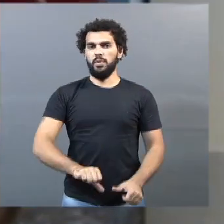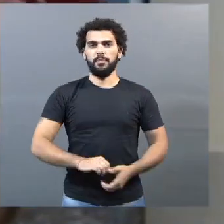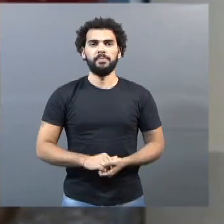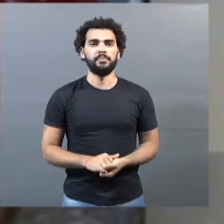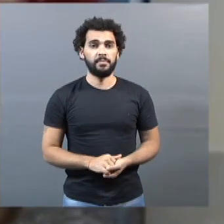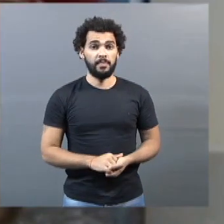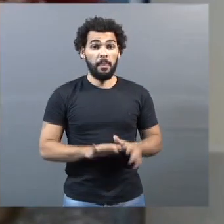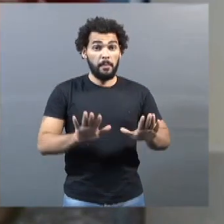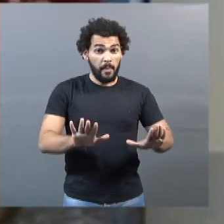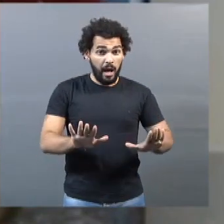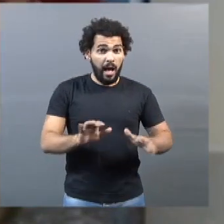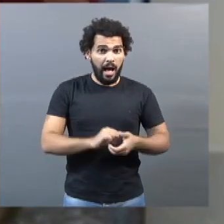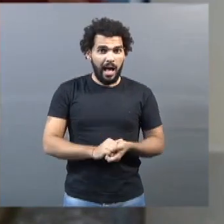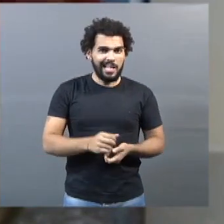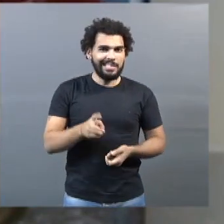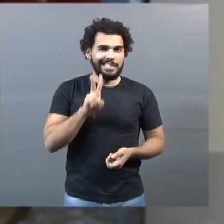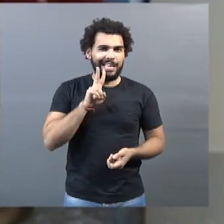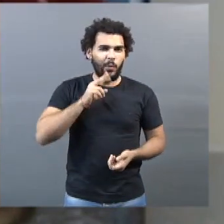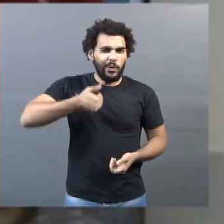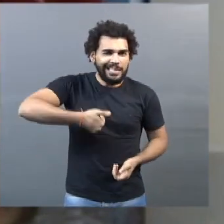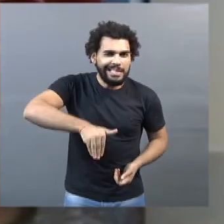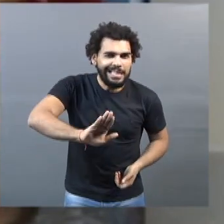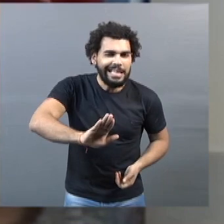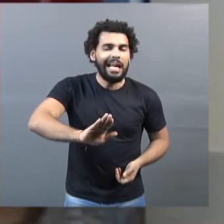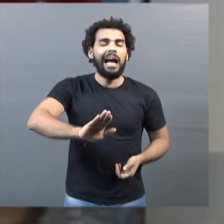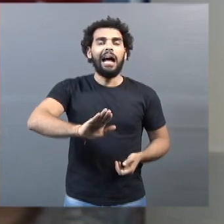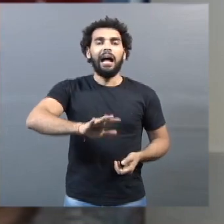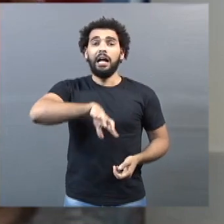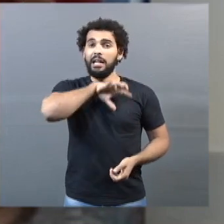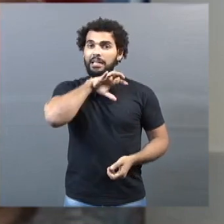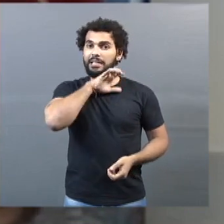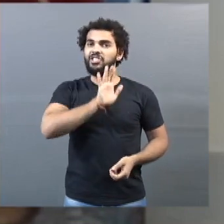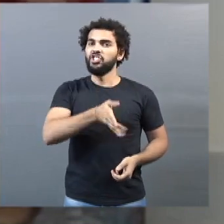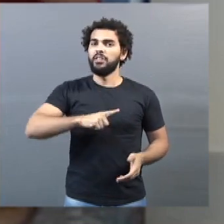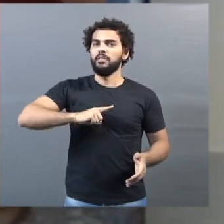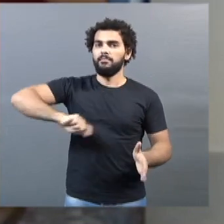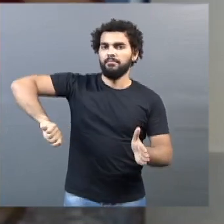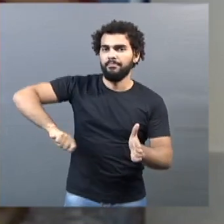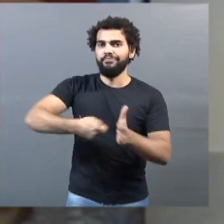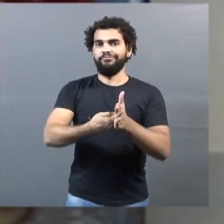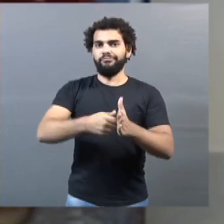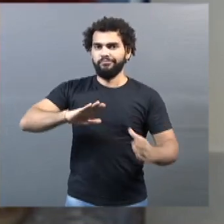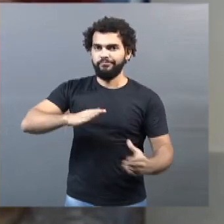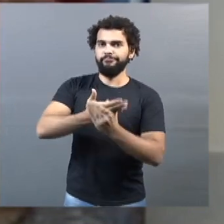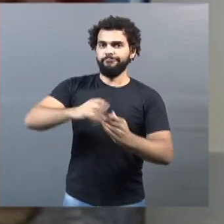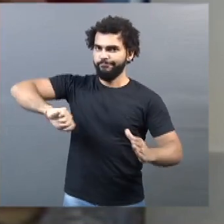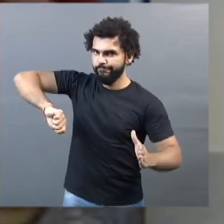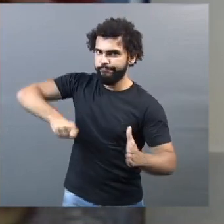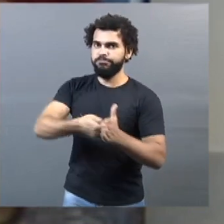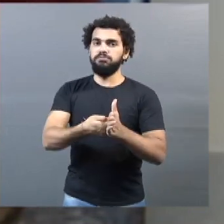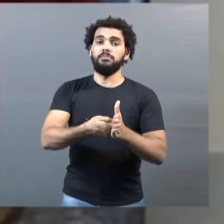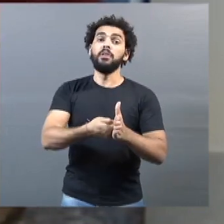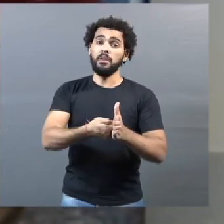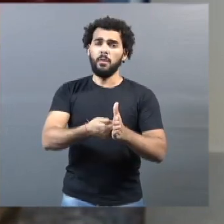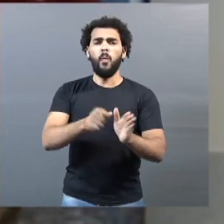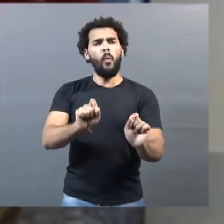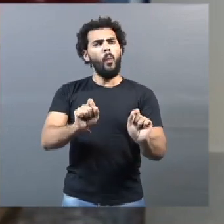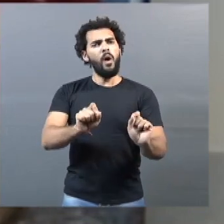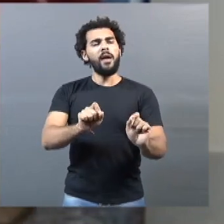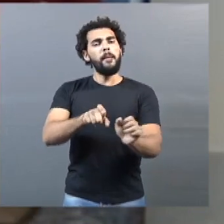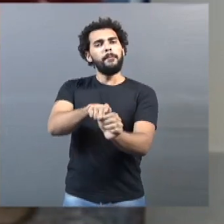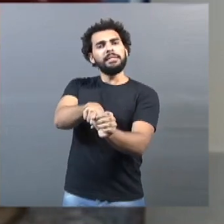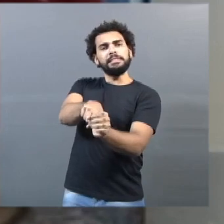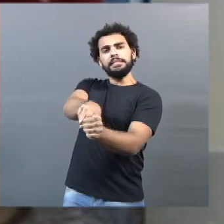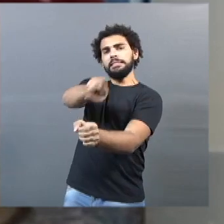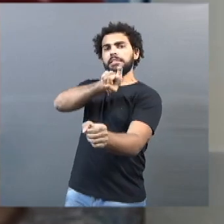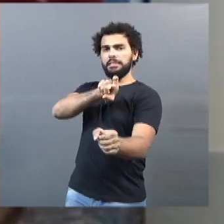semana, o prefeito de Uberlândia, Odelmo Leão, entrou com uma ação de embargo declaratório para recorrer da liminar